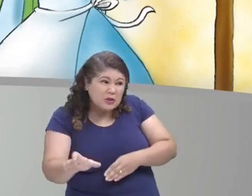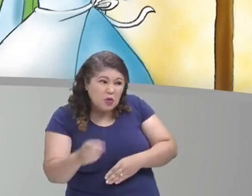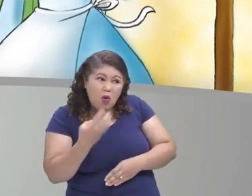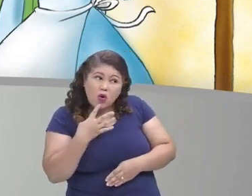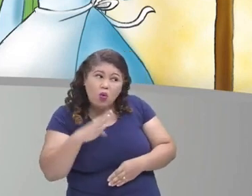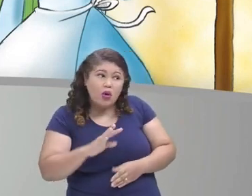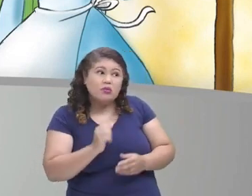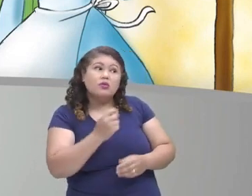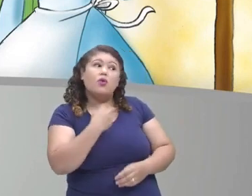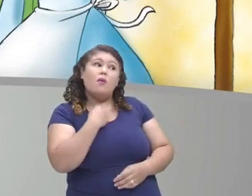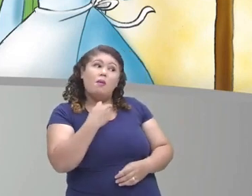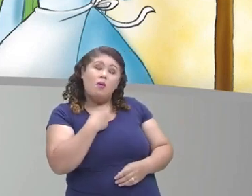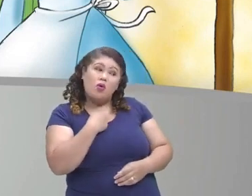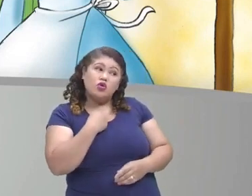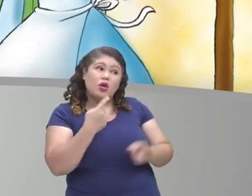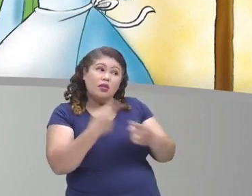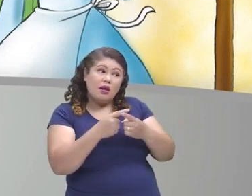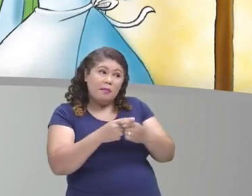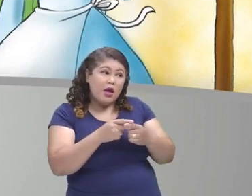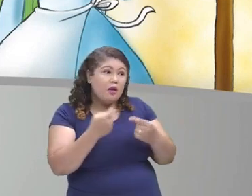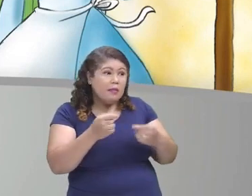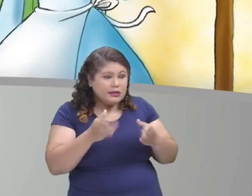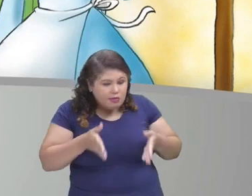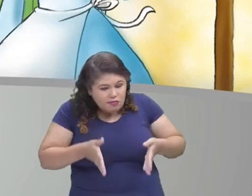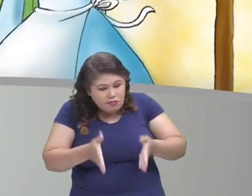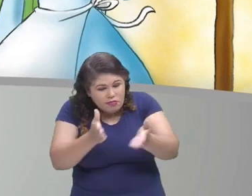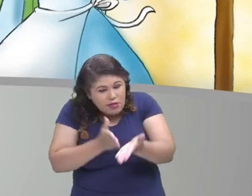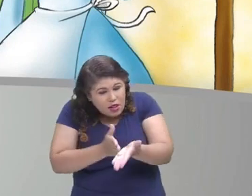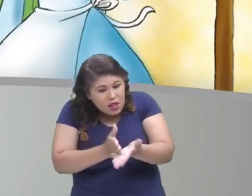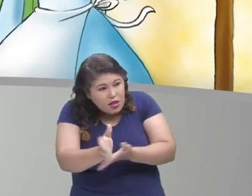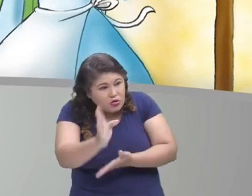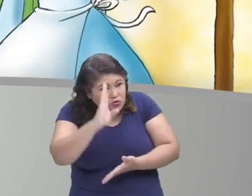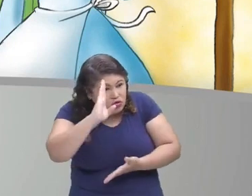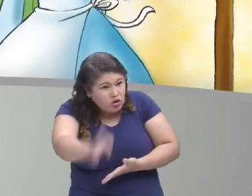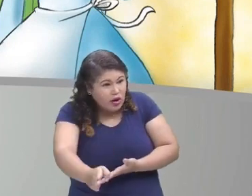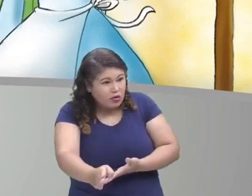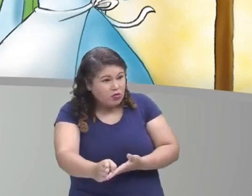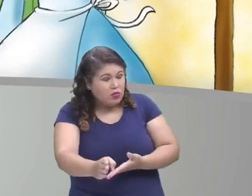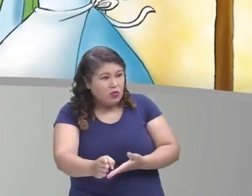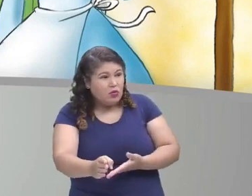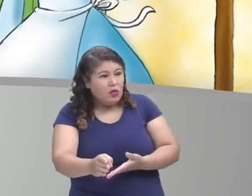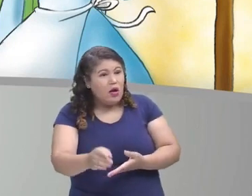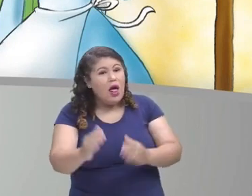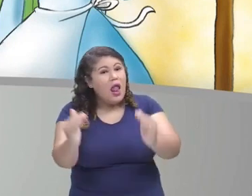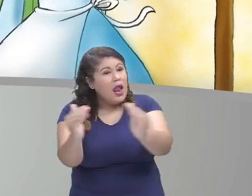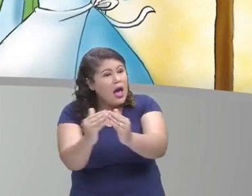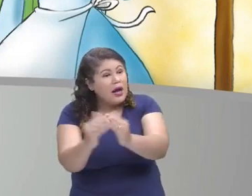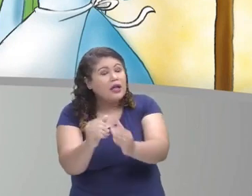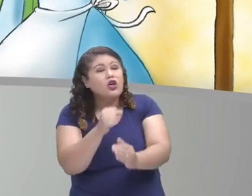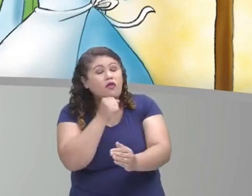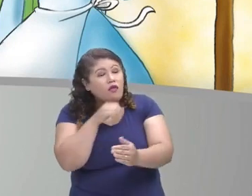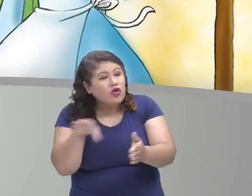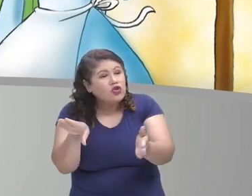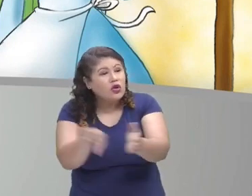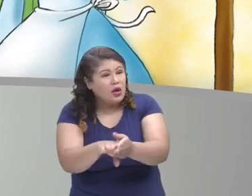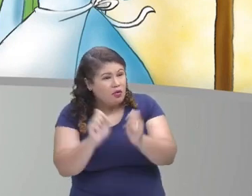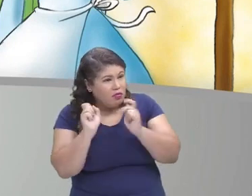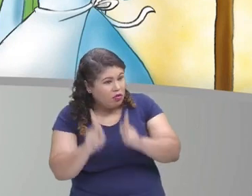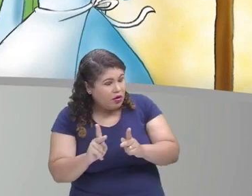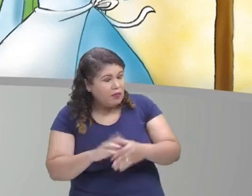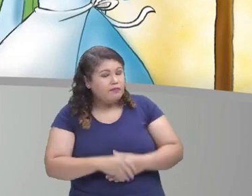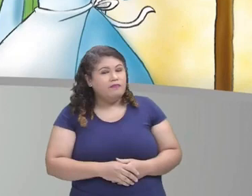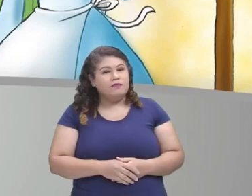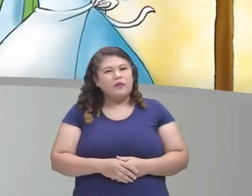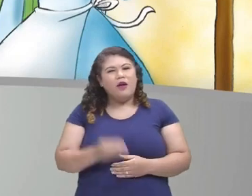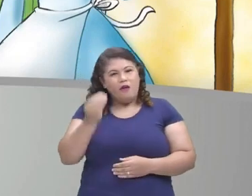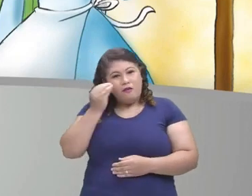do caminho e vá direto para a casa de sua avó. Olha só o que a mãe da Chapeuzinho Vermelho disse.